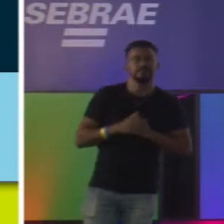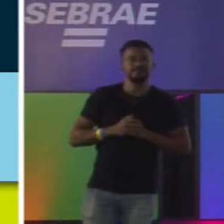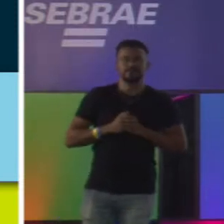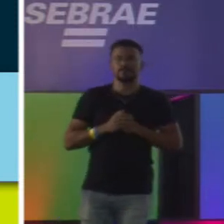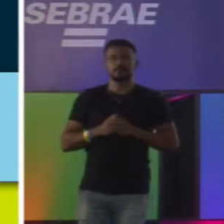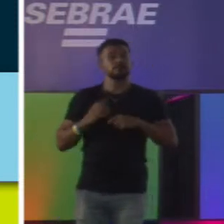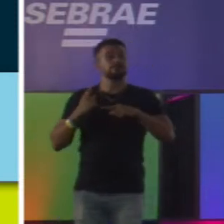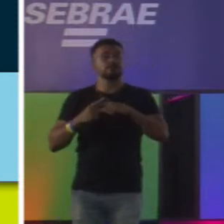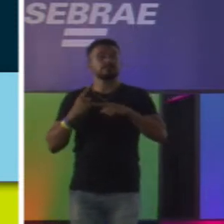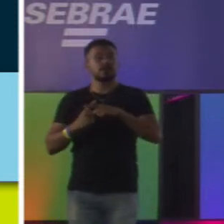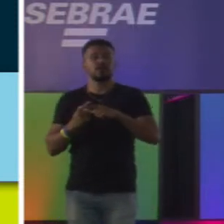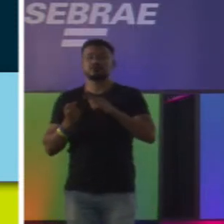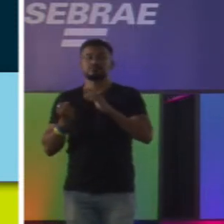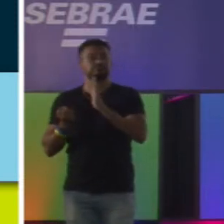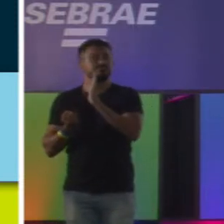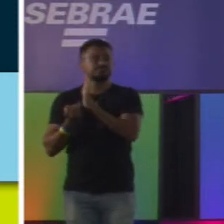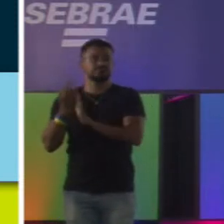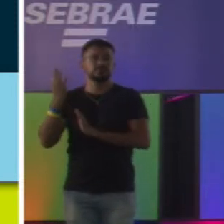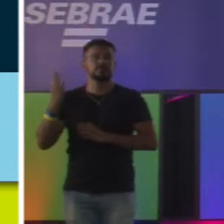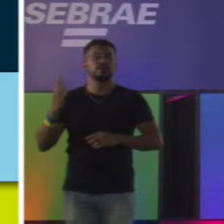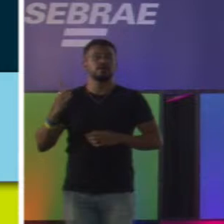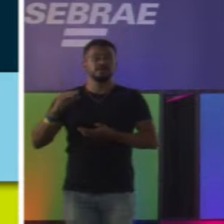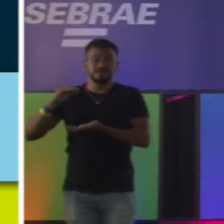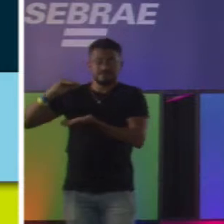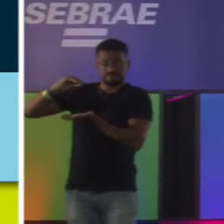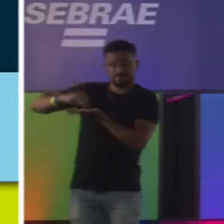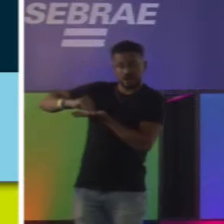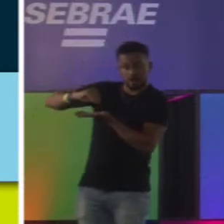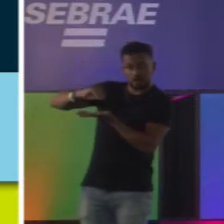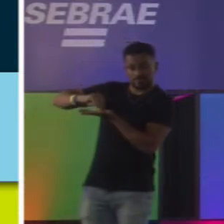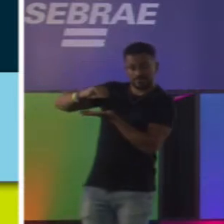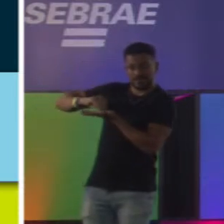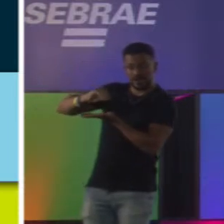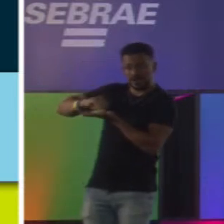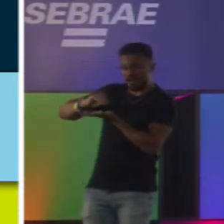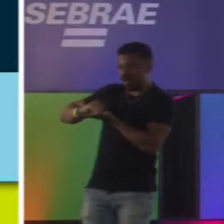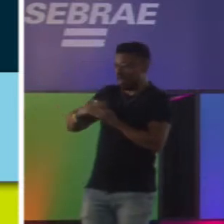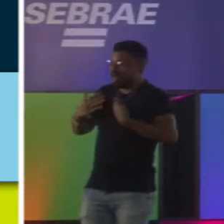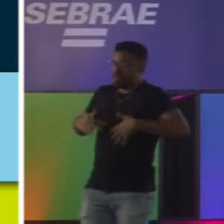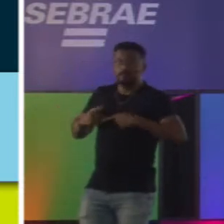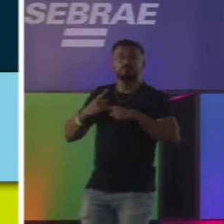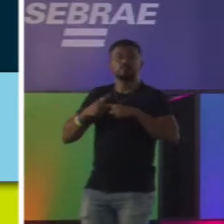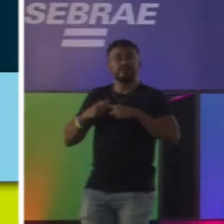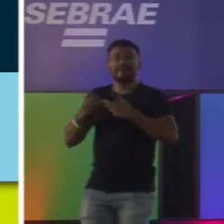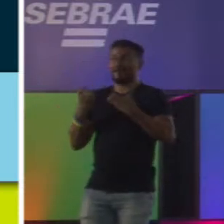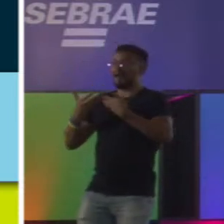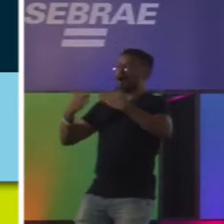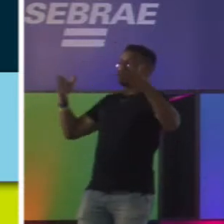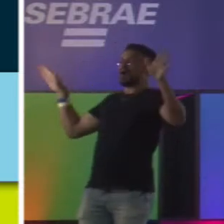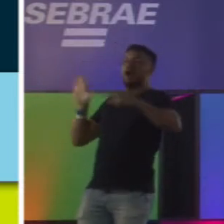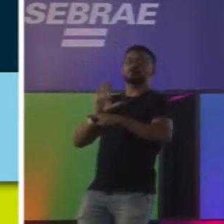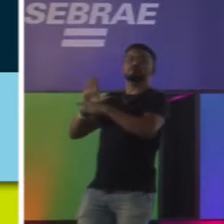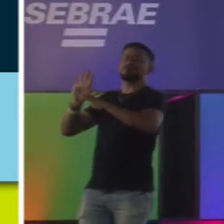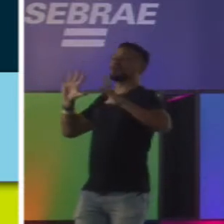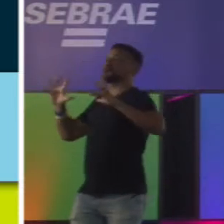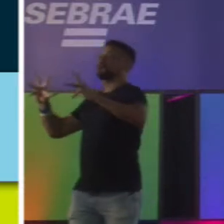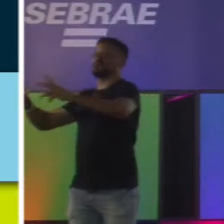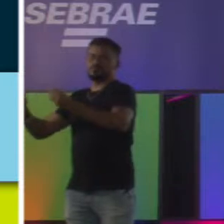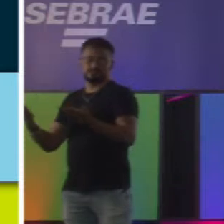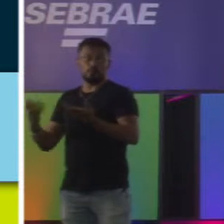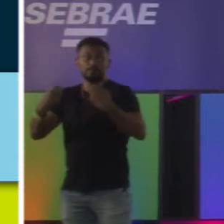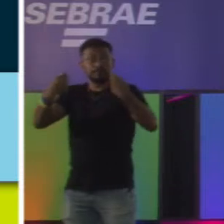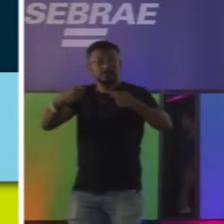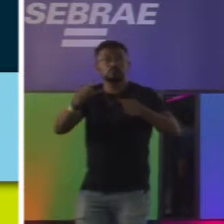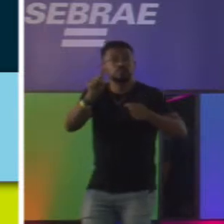Porque muitas vezes não falta recurso porque a gente quer abraçar o mundo. Então o primeiro ponto é a gente conseguir uma